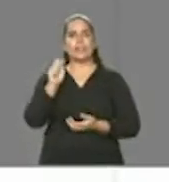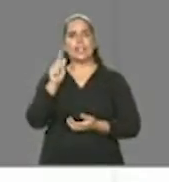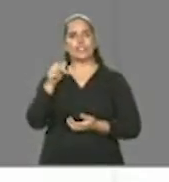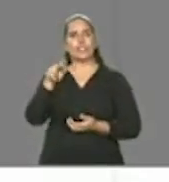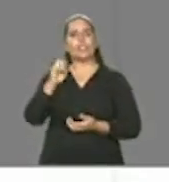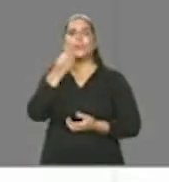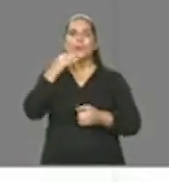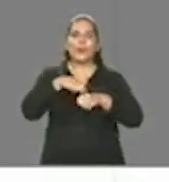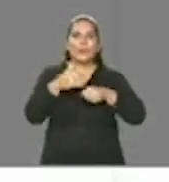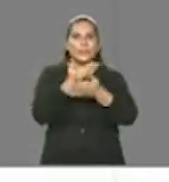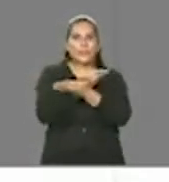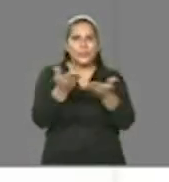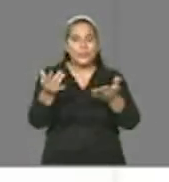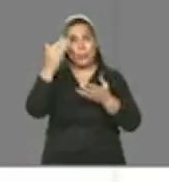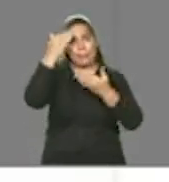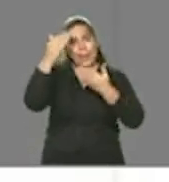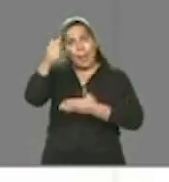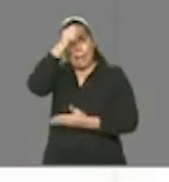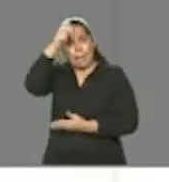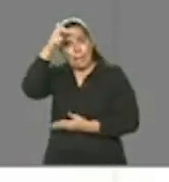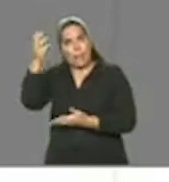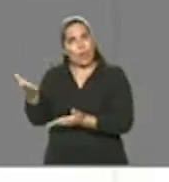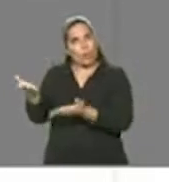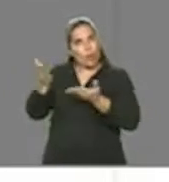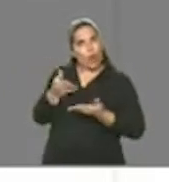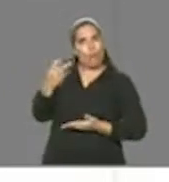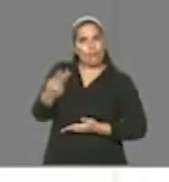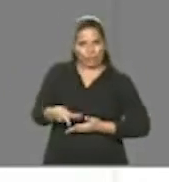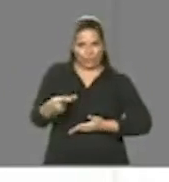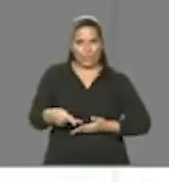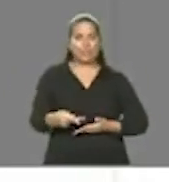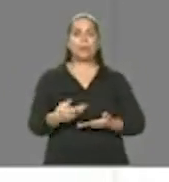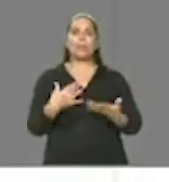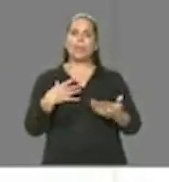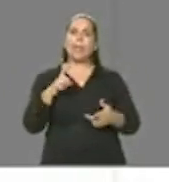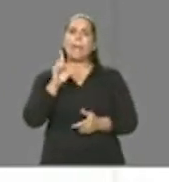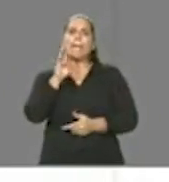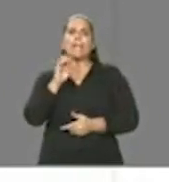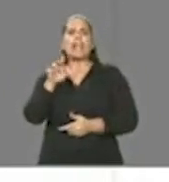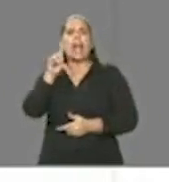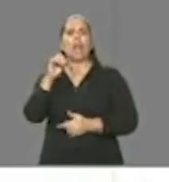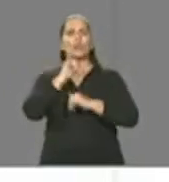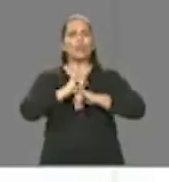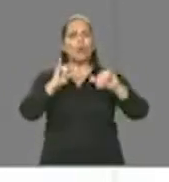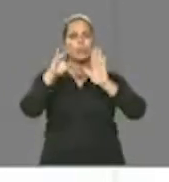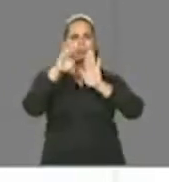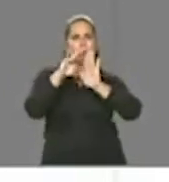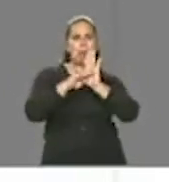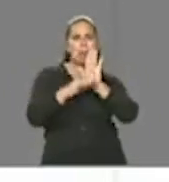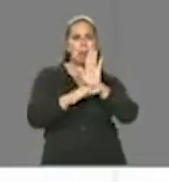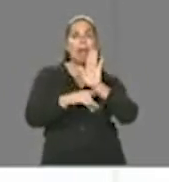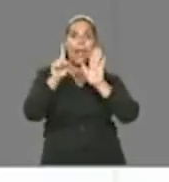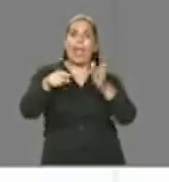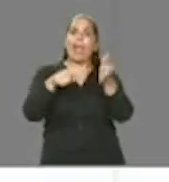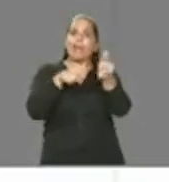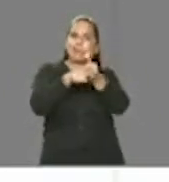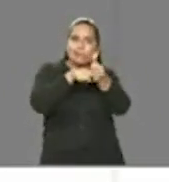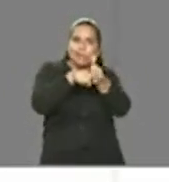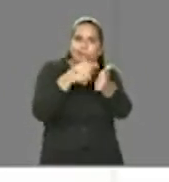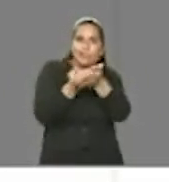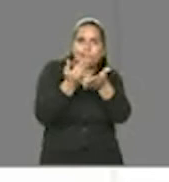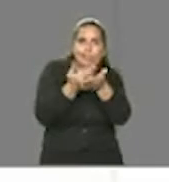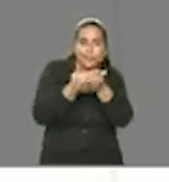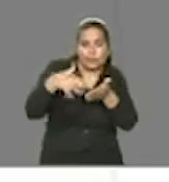Muito obrigado, prefeito, pelo convite para a live. O professor Bernardo apresentou aí. Esse estudo é um estudo que foi feito por uma